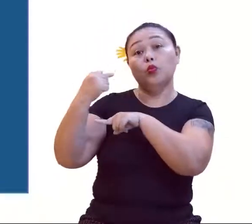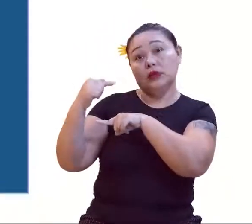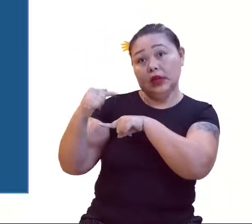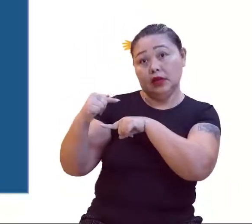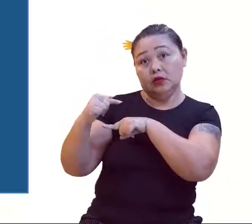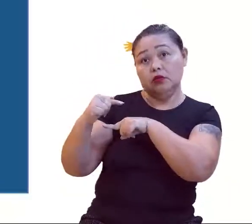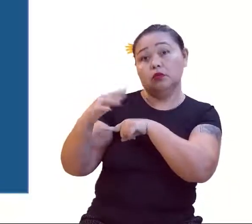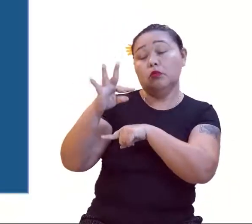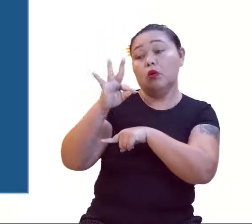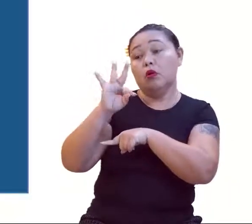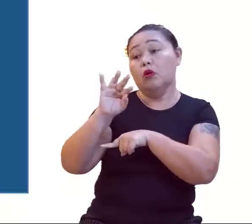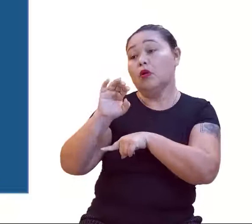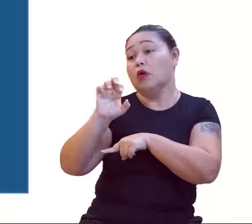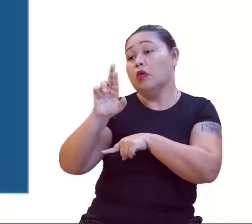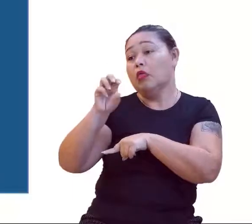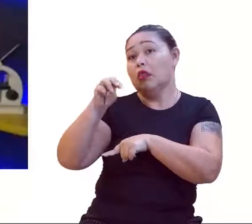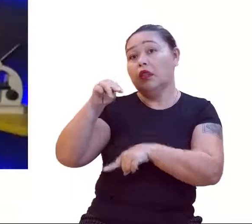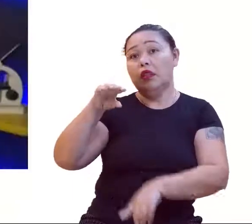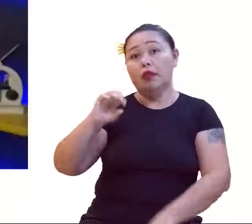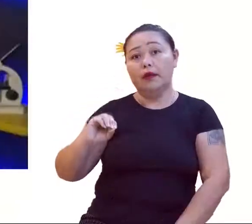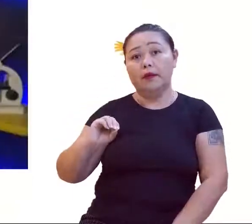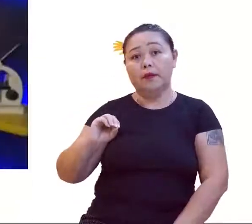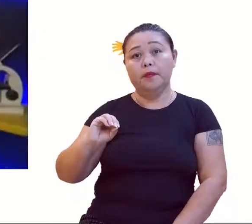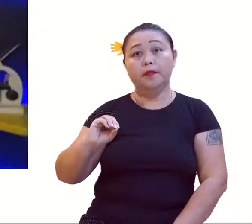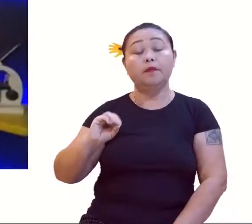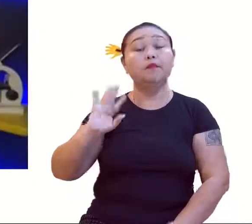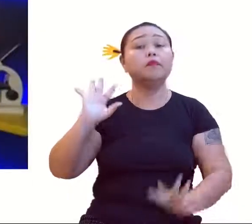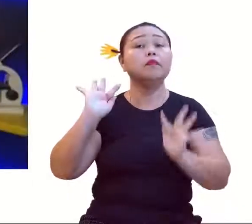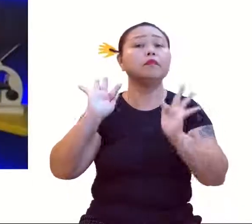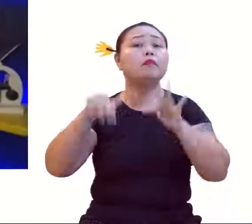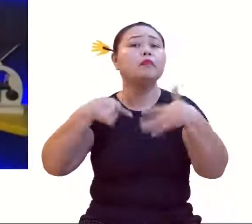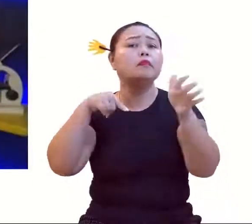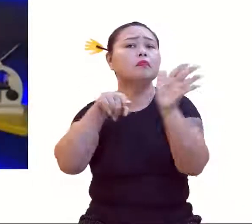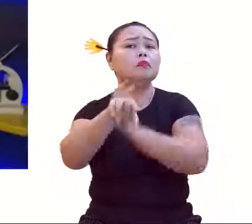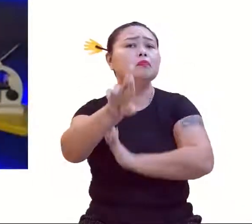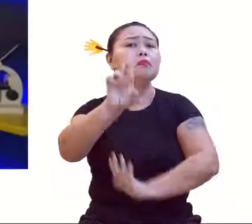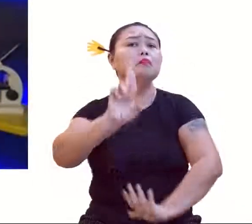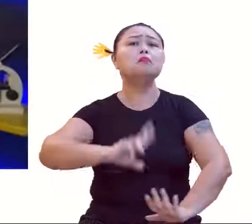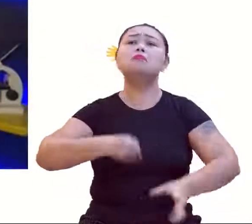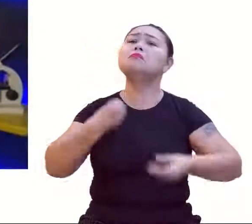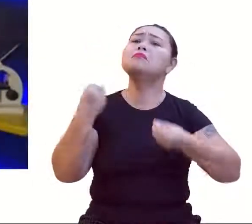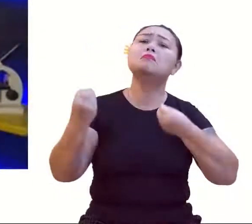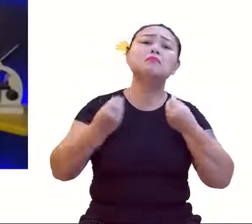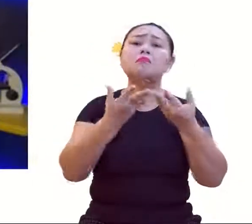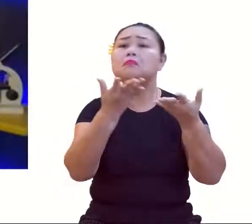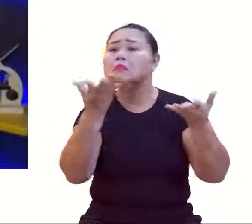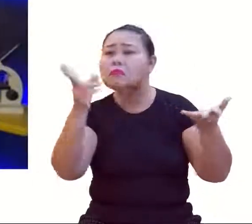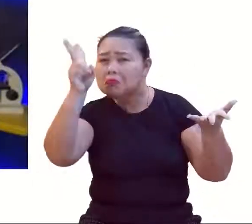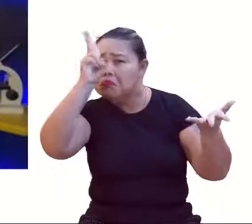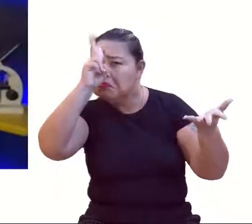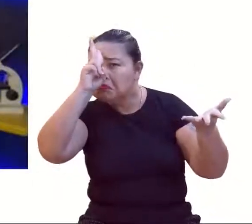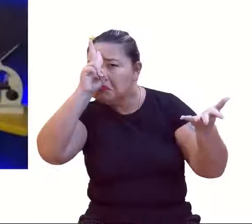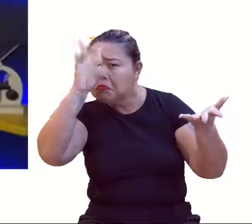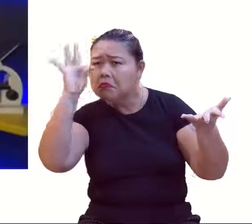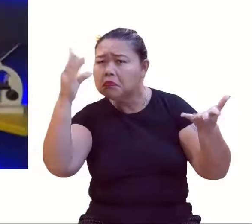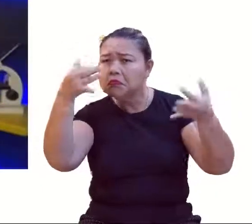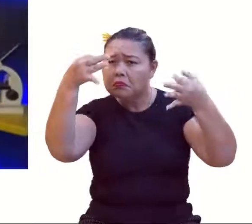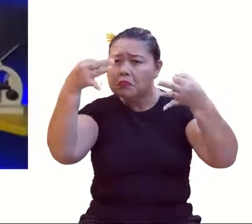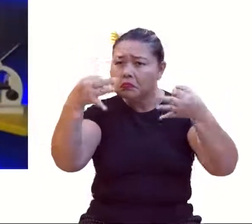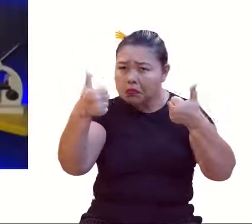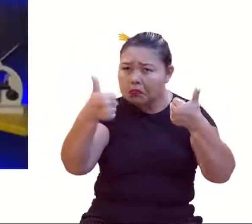Muito bem! Então, terminando o nosso quiz, e aí? Como é que foi para você? Vocês lembraram tudo aí direitinho?